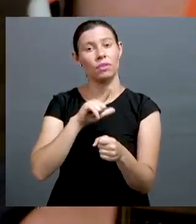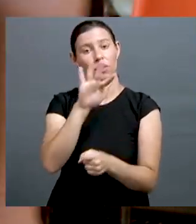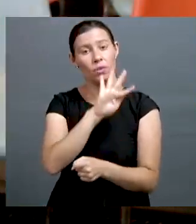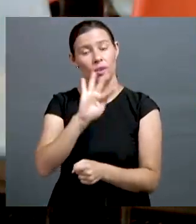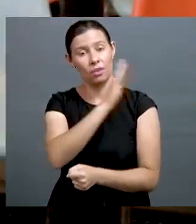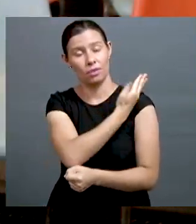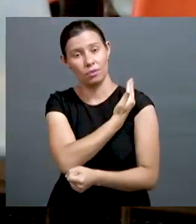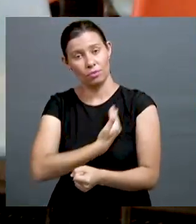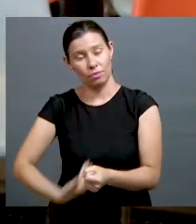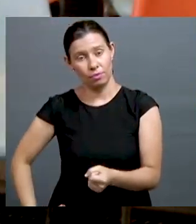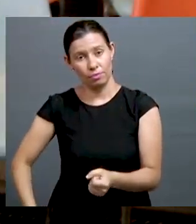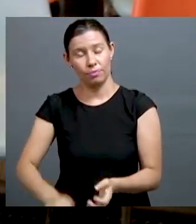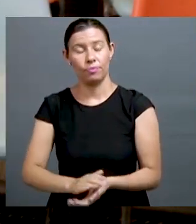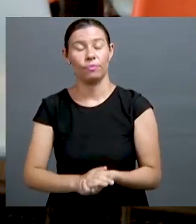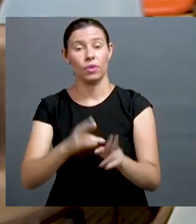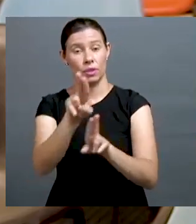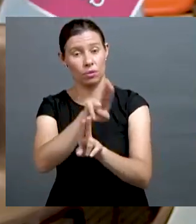federal.